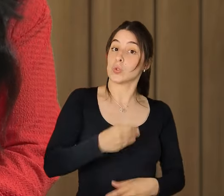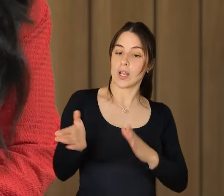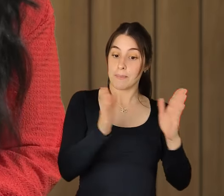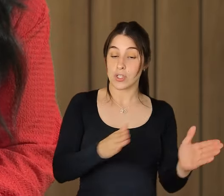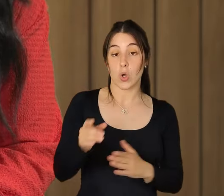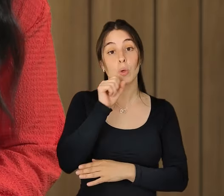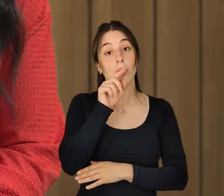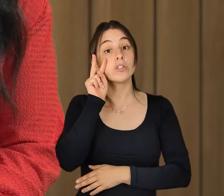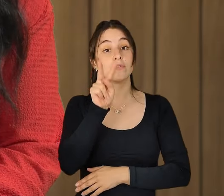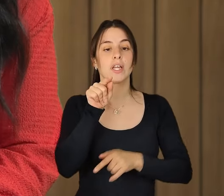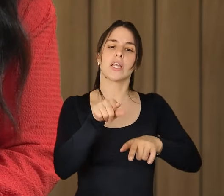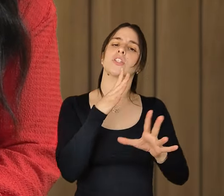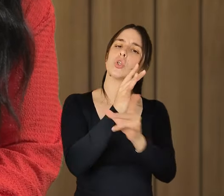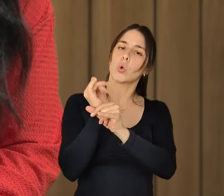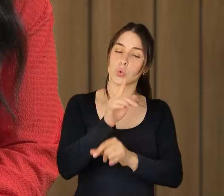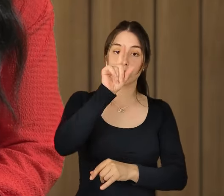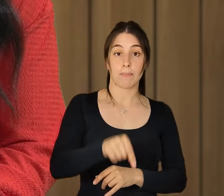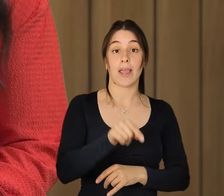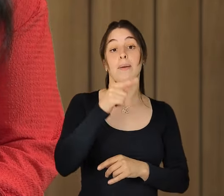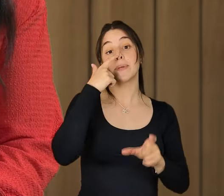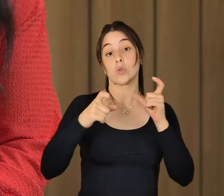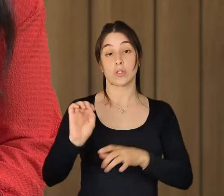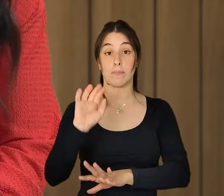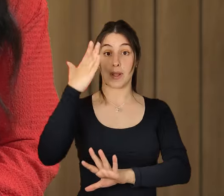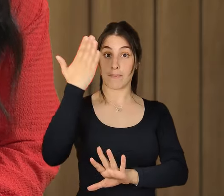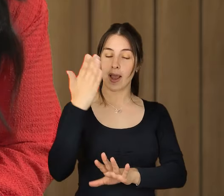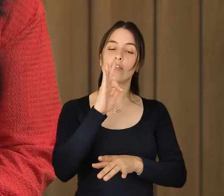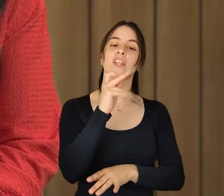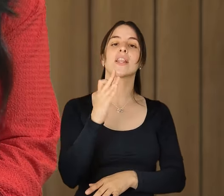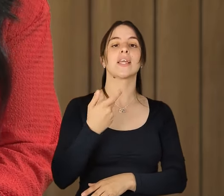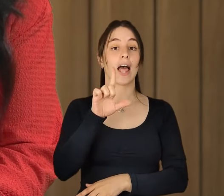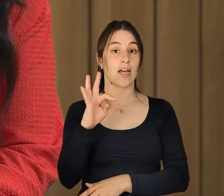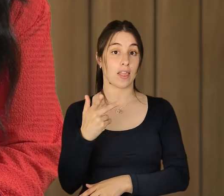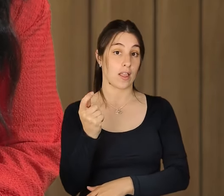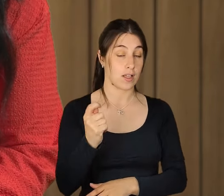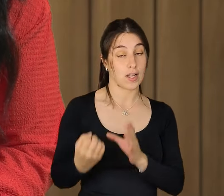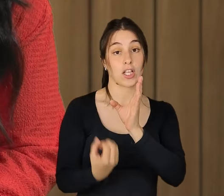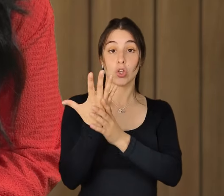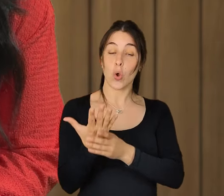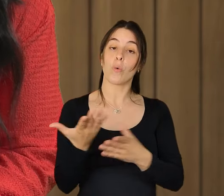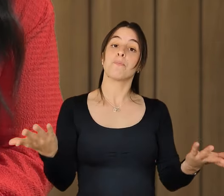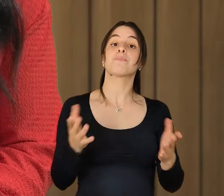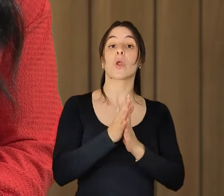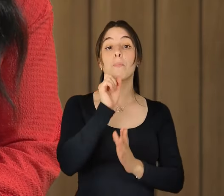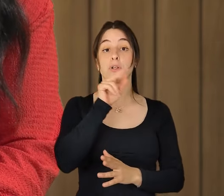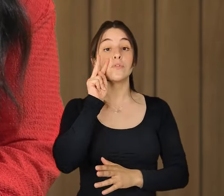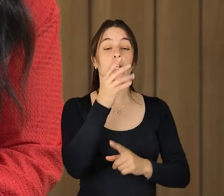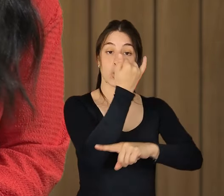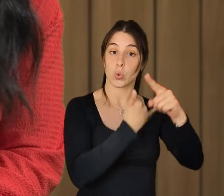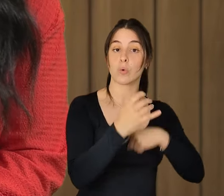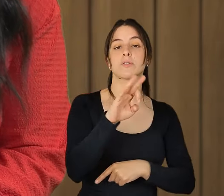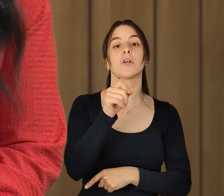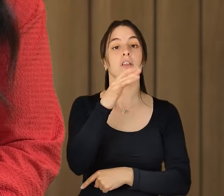encontrar este e outros episódios People First, uma iniciativa da fidelidade, nas plataformas de podcasts habituais, como YouTube,